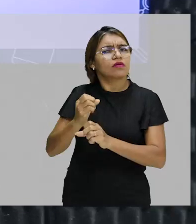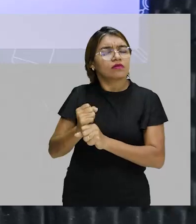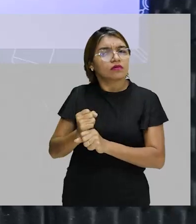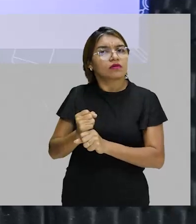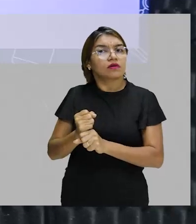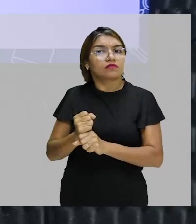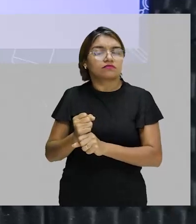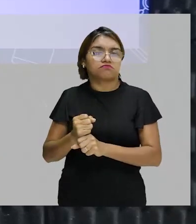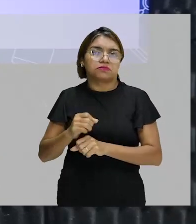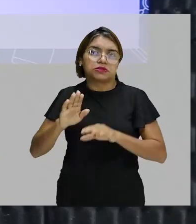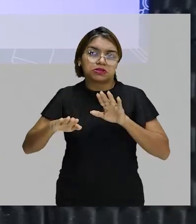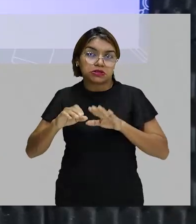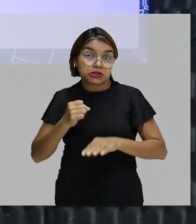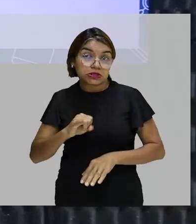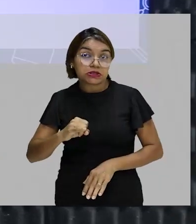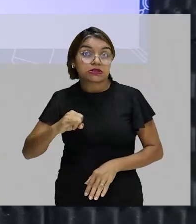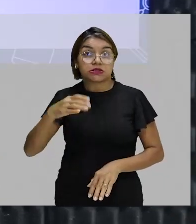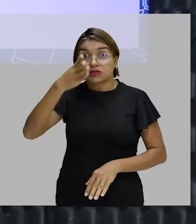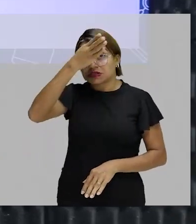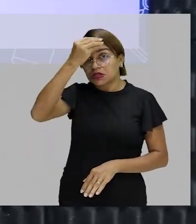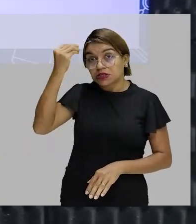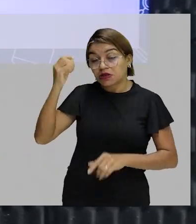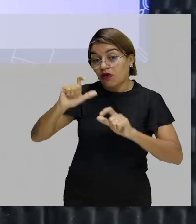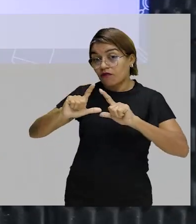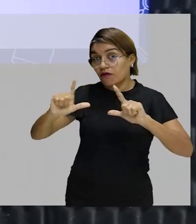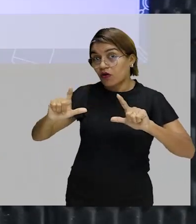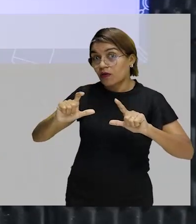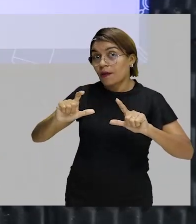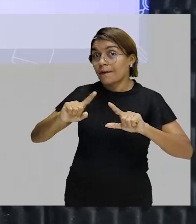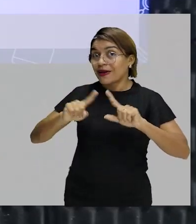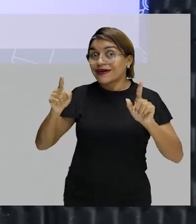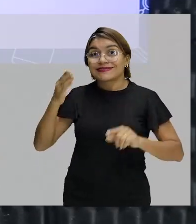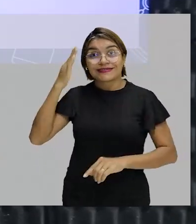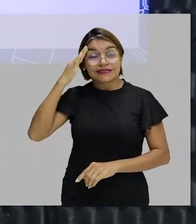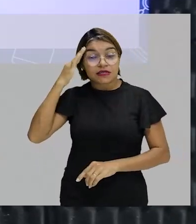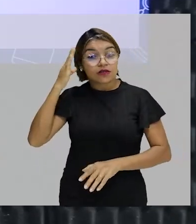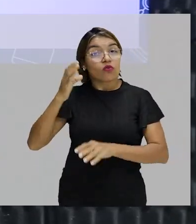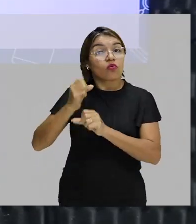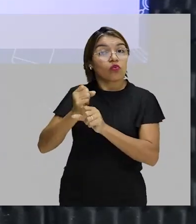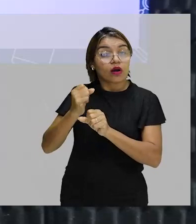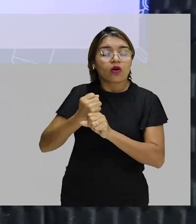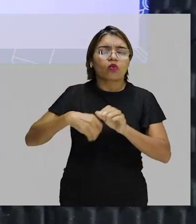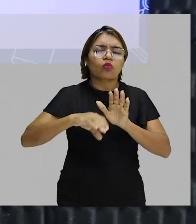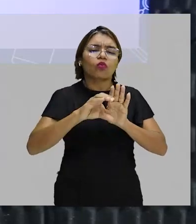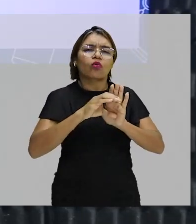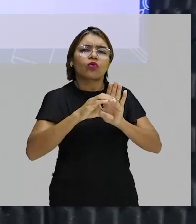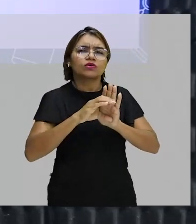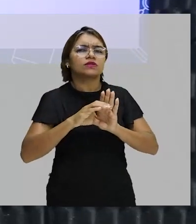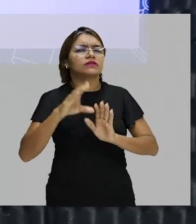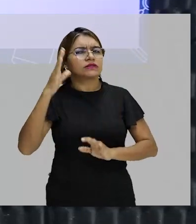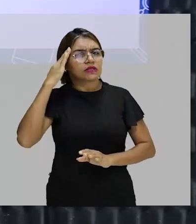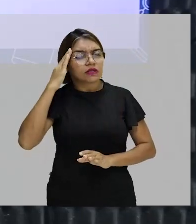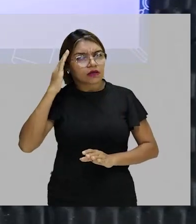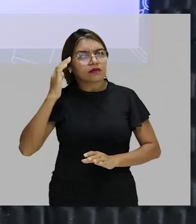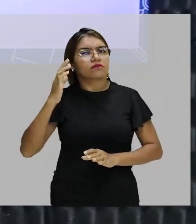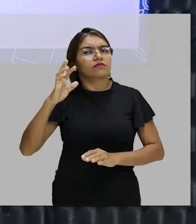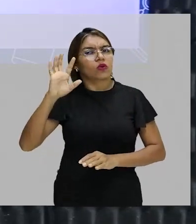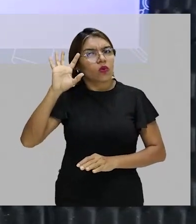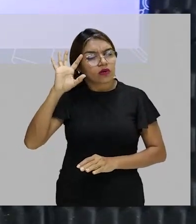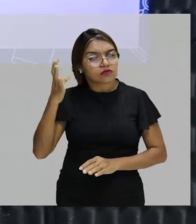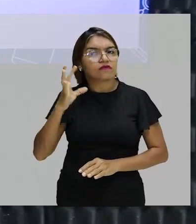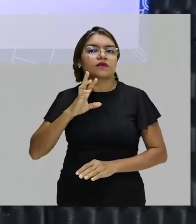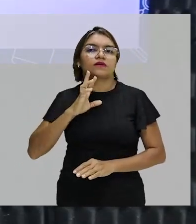mesmo que a gente esqueça a fórmula, se a gente compreende o cálculo, se a gente compreende o conceito, a gente consegue resolver.